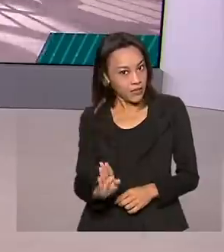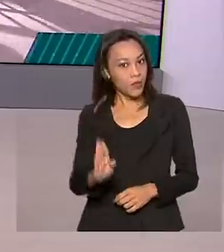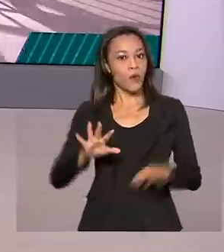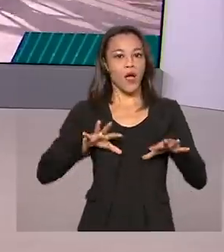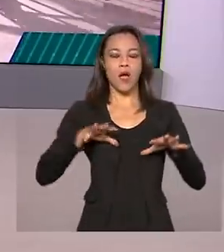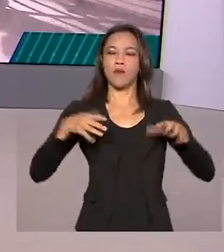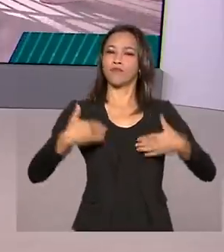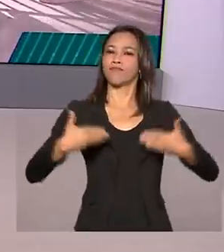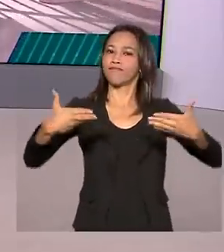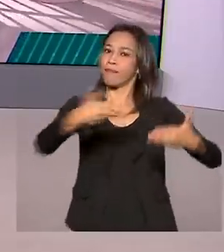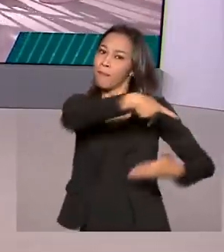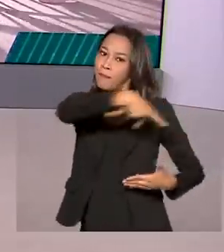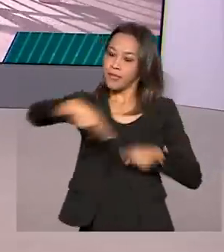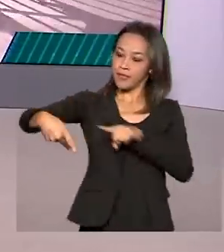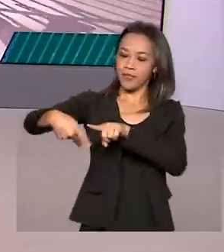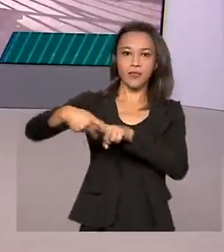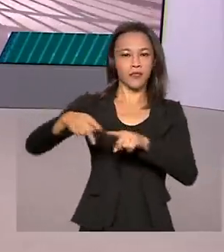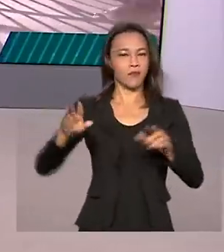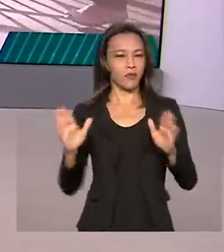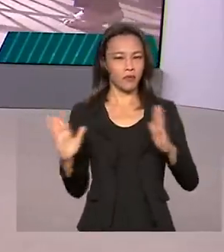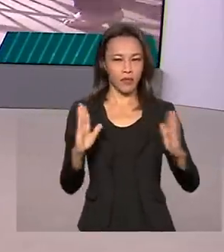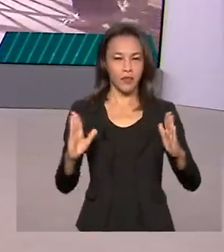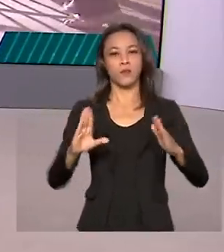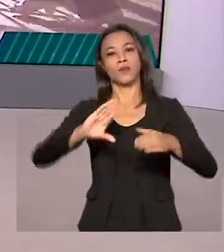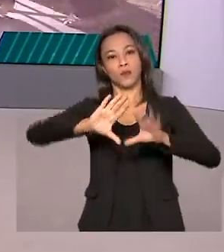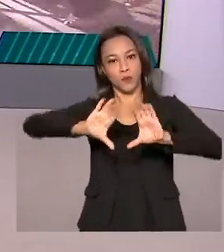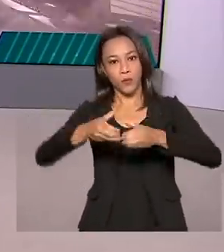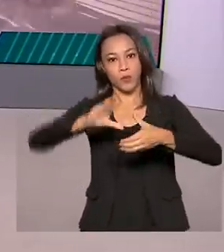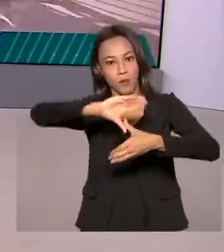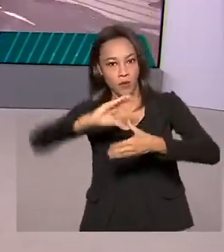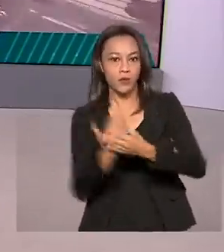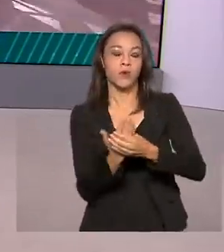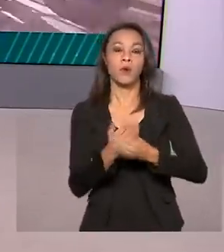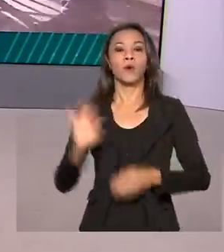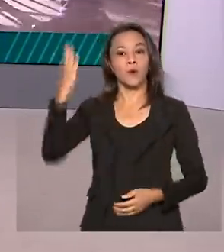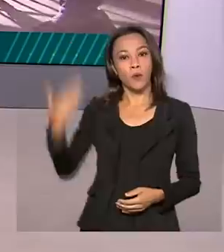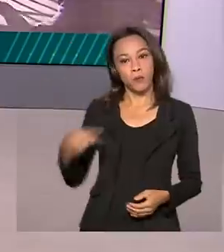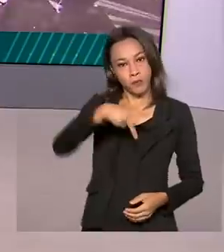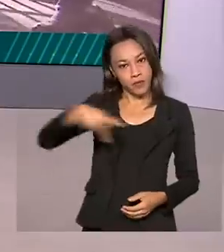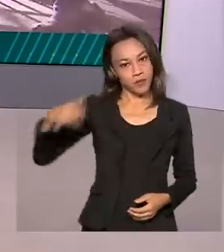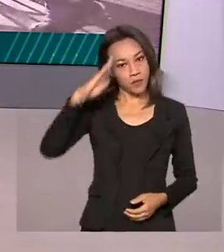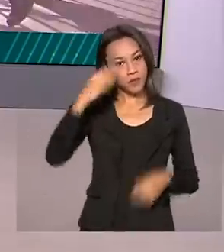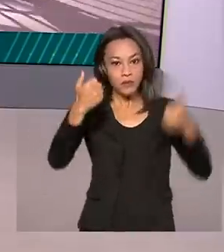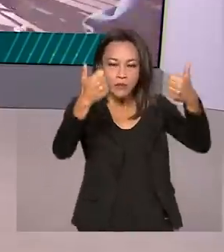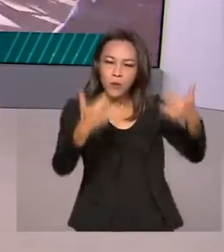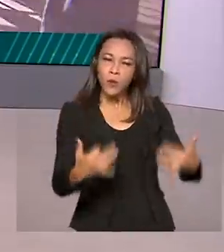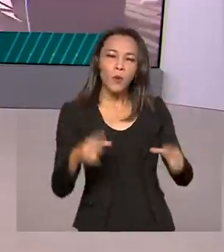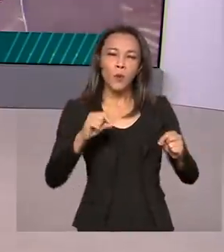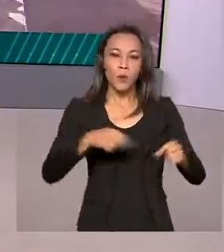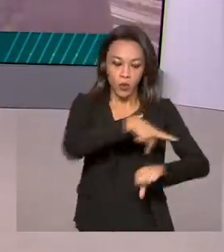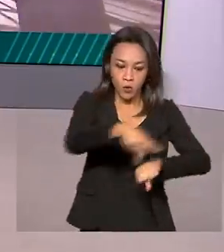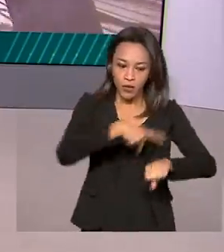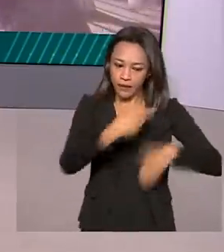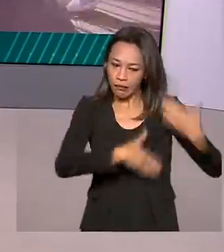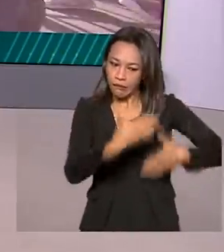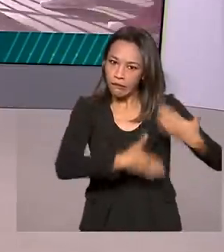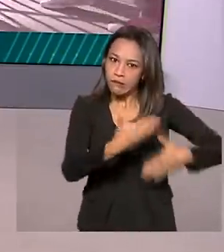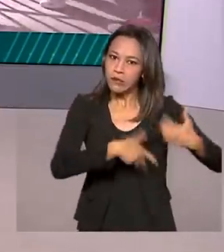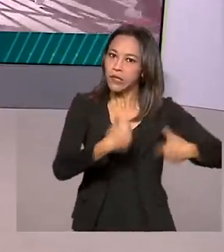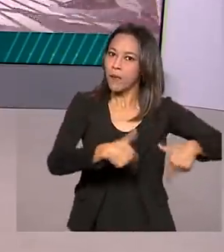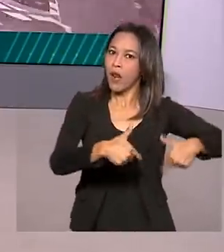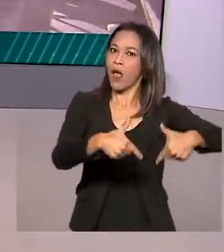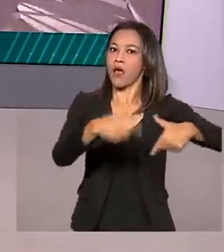ano a presidência temporária do Mercosul. O presidente Jair Bolsonaro destacou que o país vai trabalhar nesses seis meses